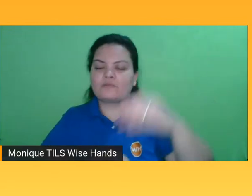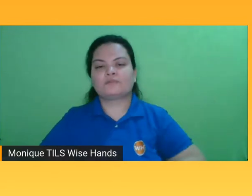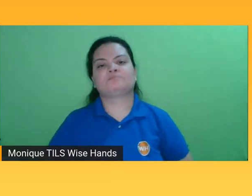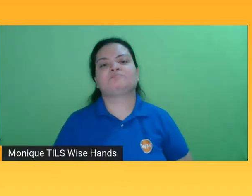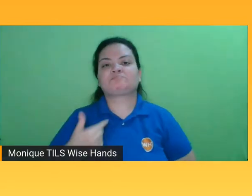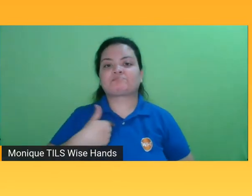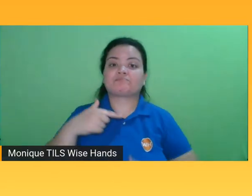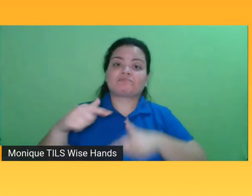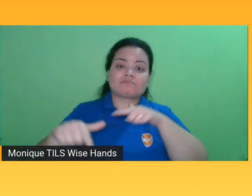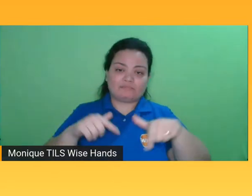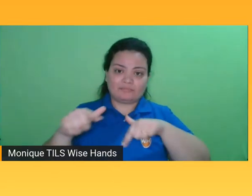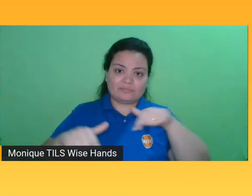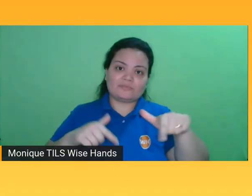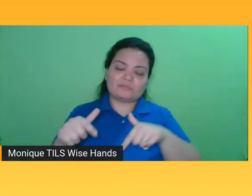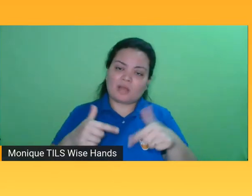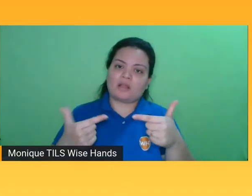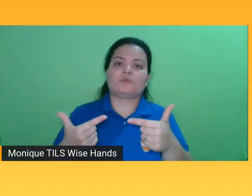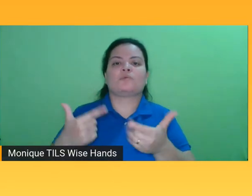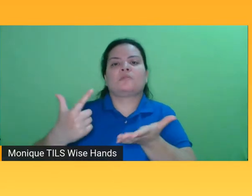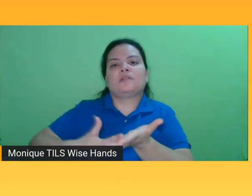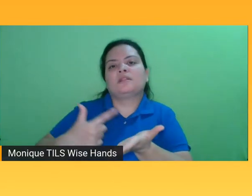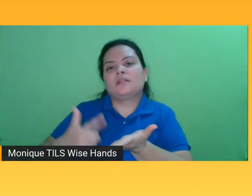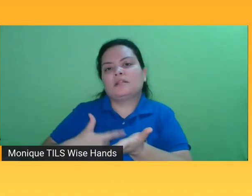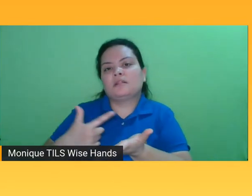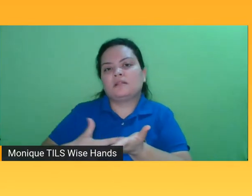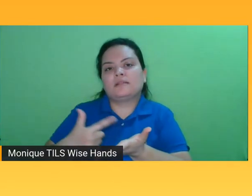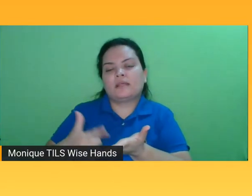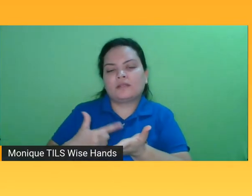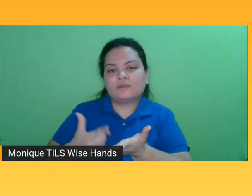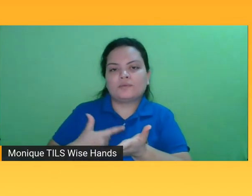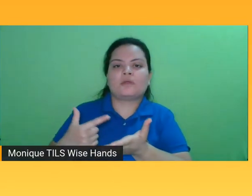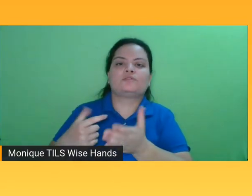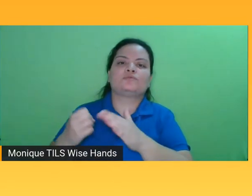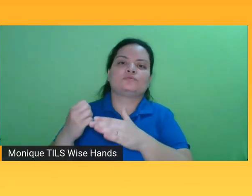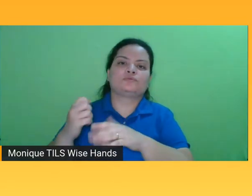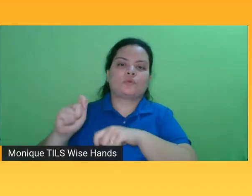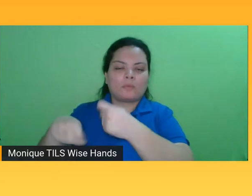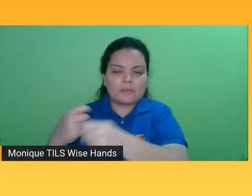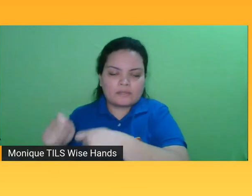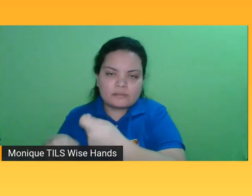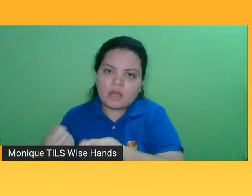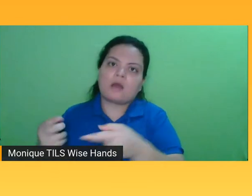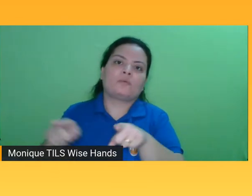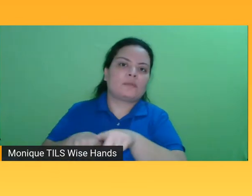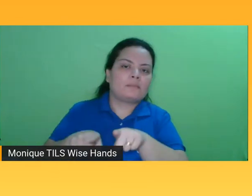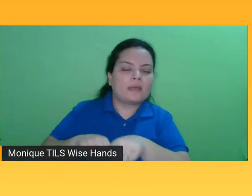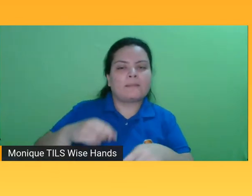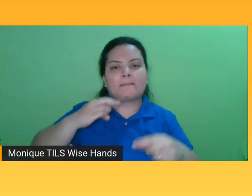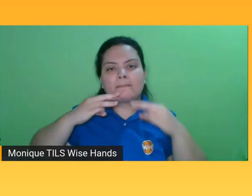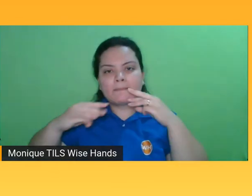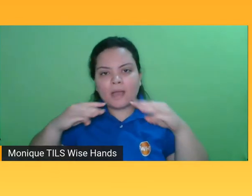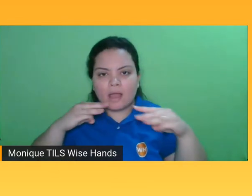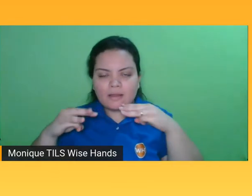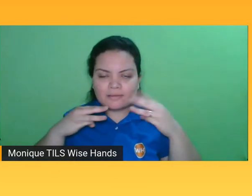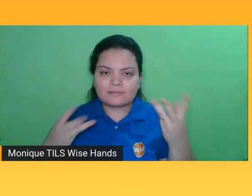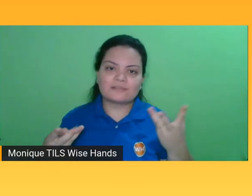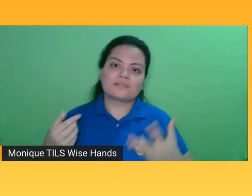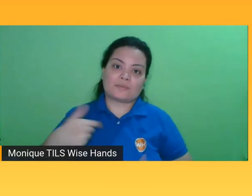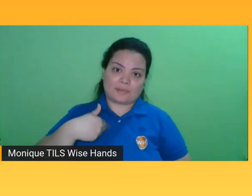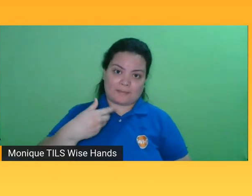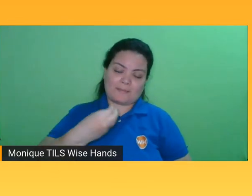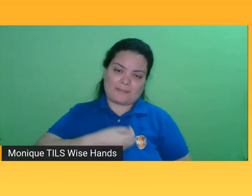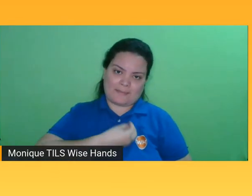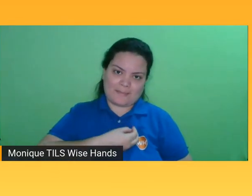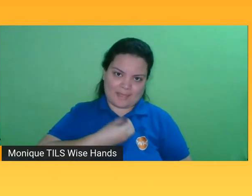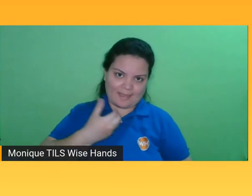upmarket. Na minha carreira, eu fui essa pessoa que escolhia os livros e coordenava a